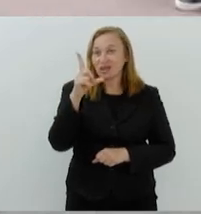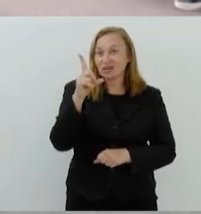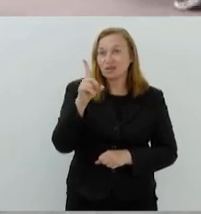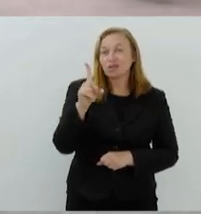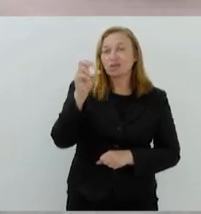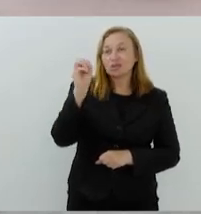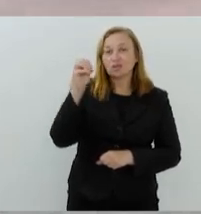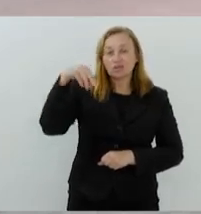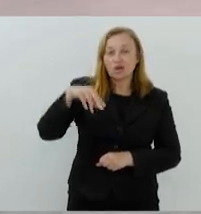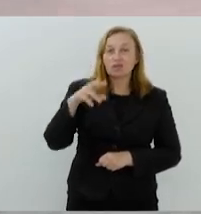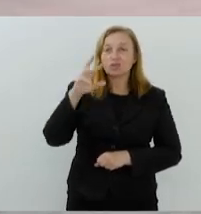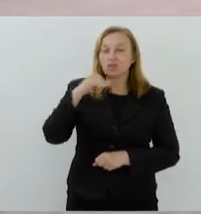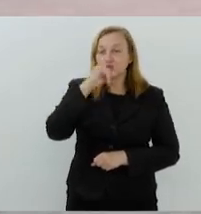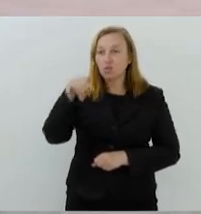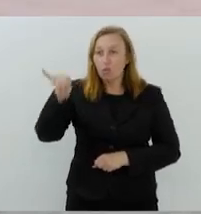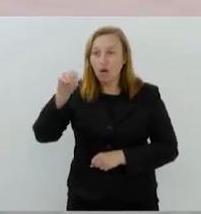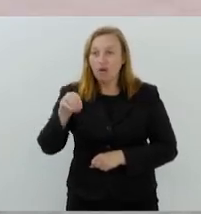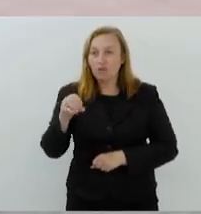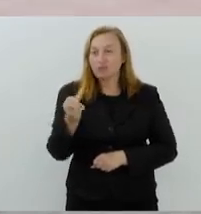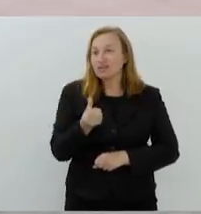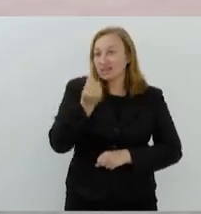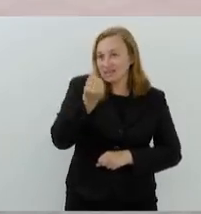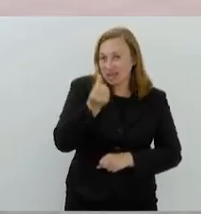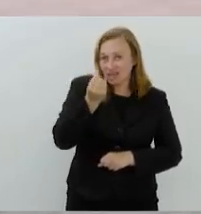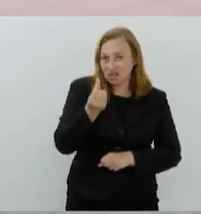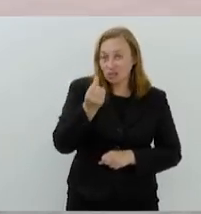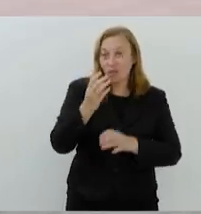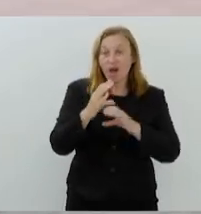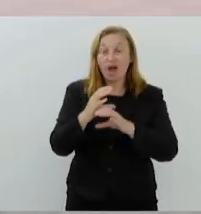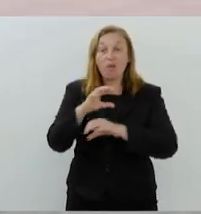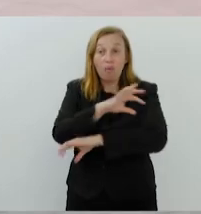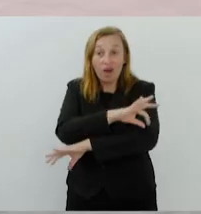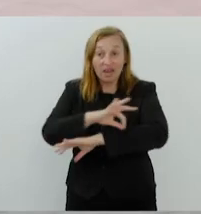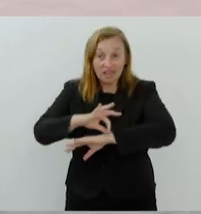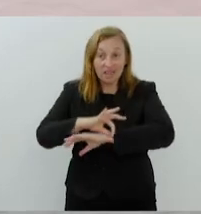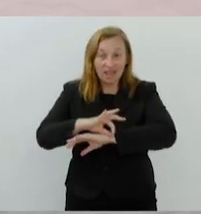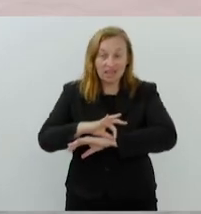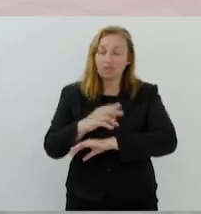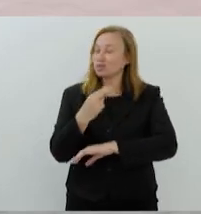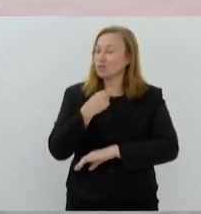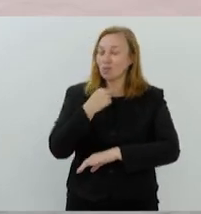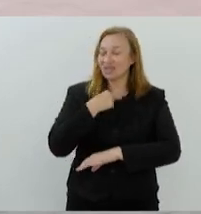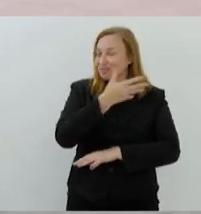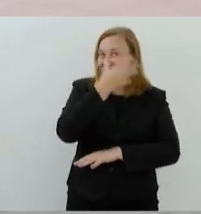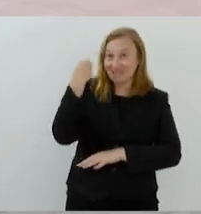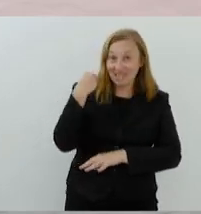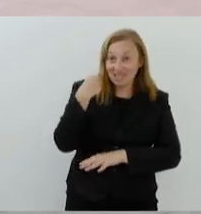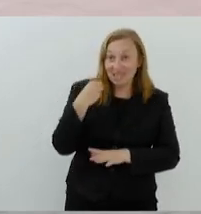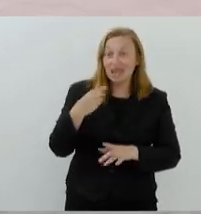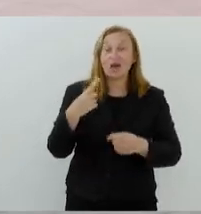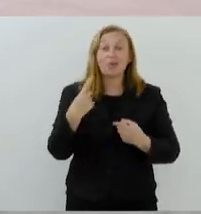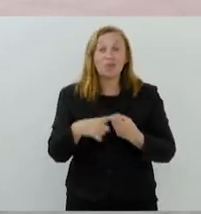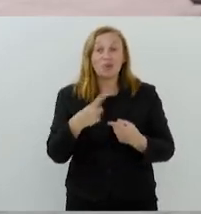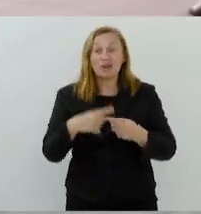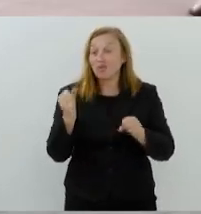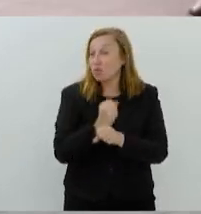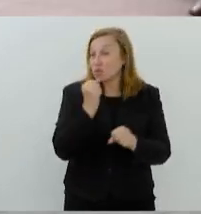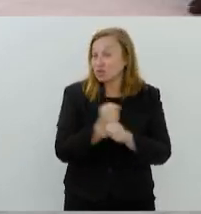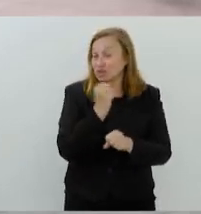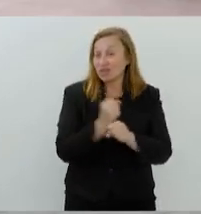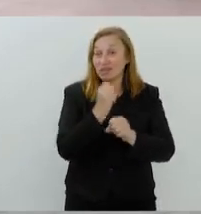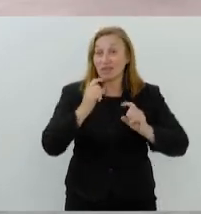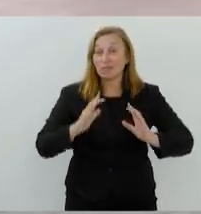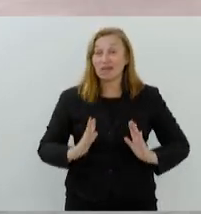VI ao arquiteto francês Grandjean de Montigny. E a gente não pode esquecer disso, porque ele foi construído para ser